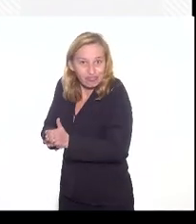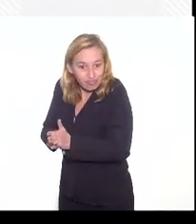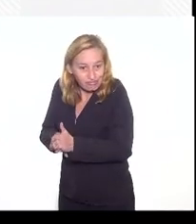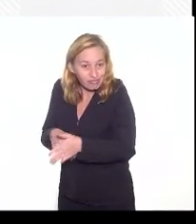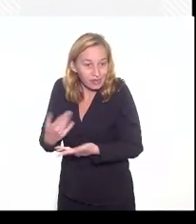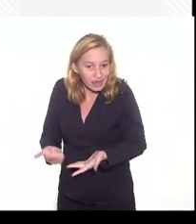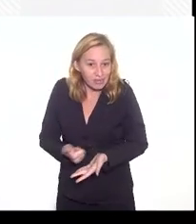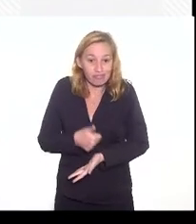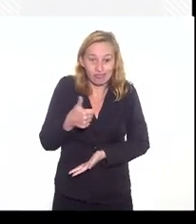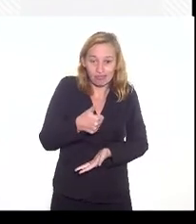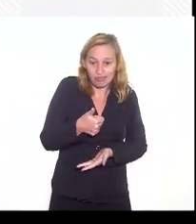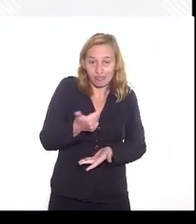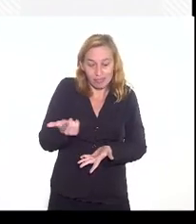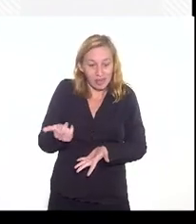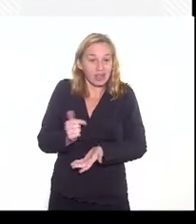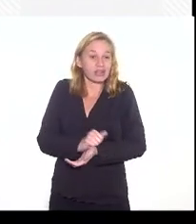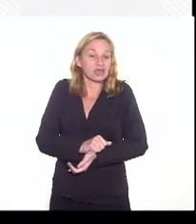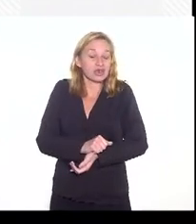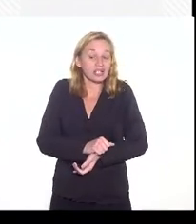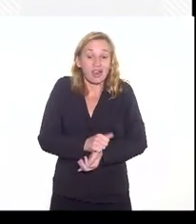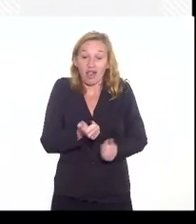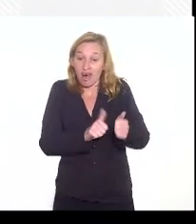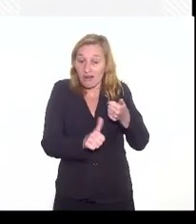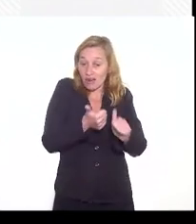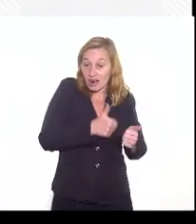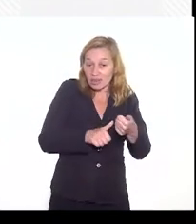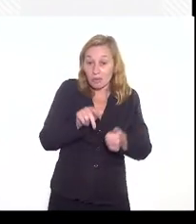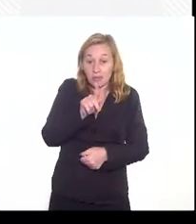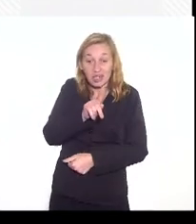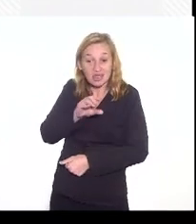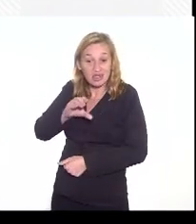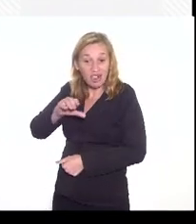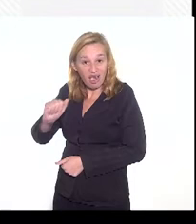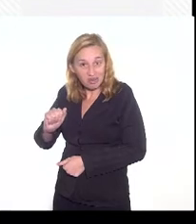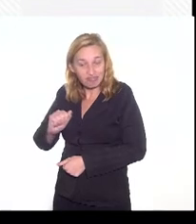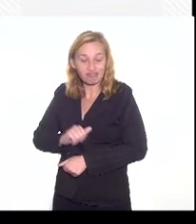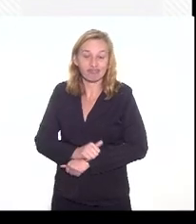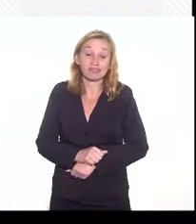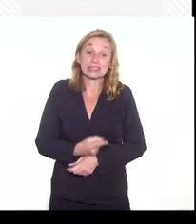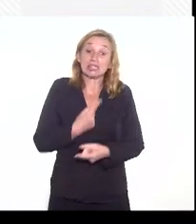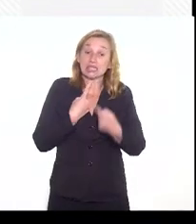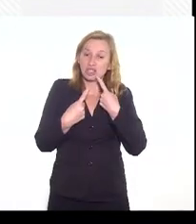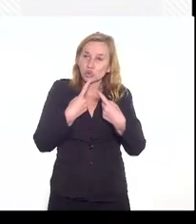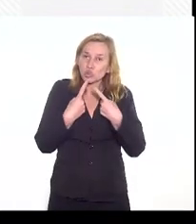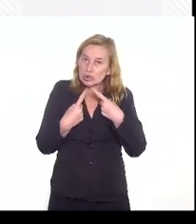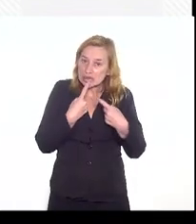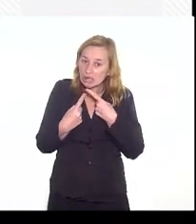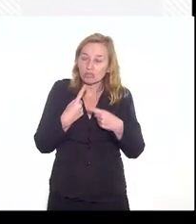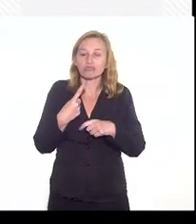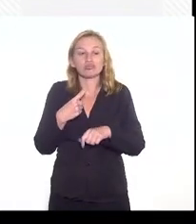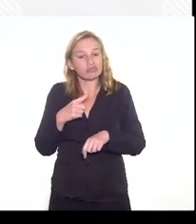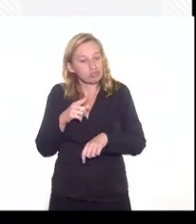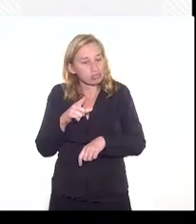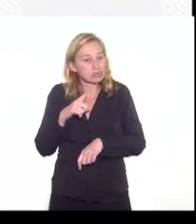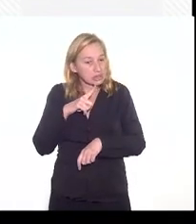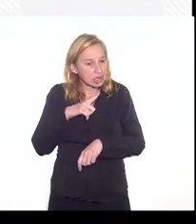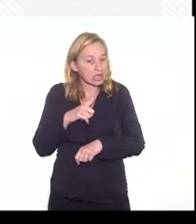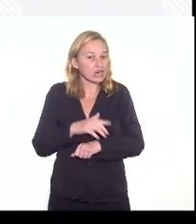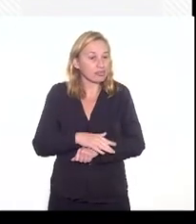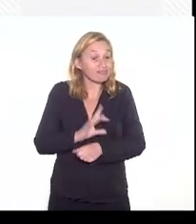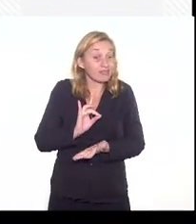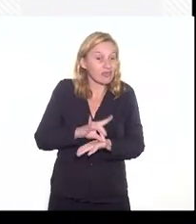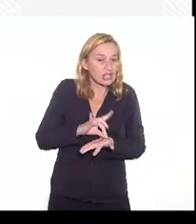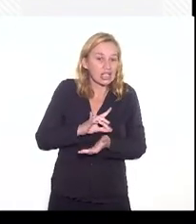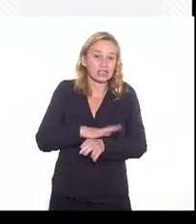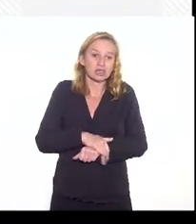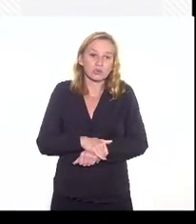primárias, né? A avaliação do IPCA. Essa é uma discussão que a gente vai ter. Na realidade,